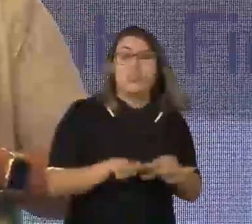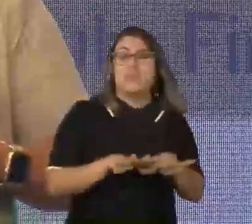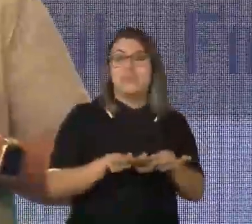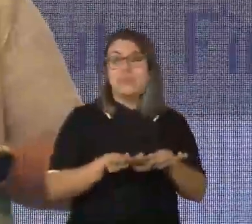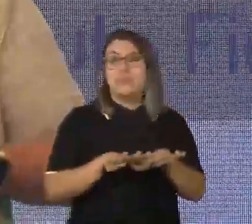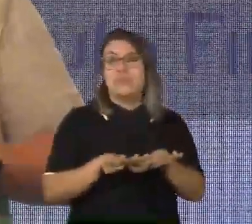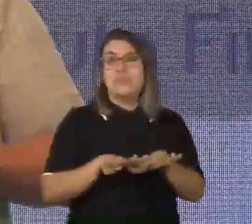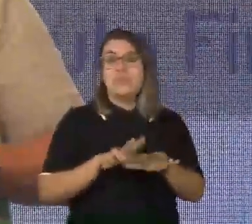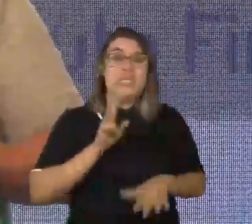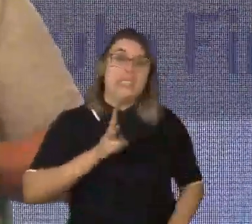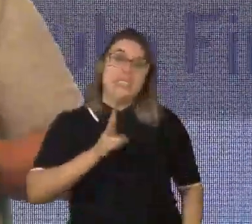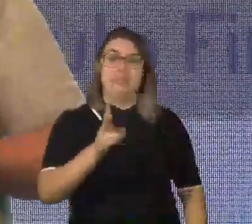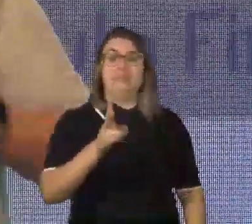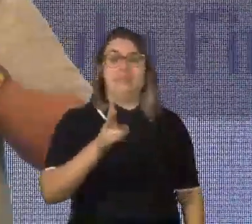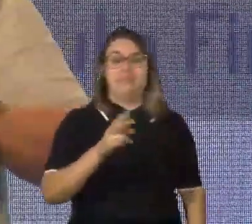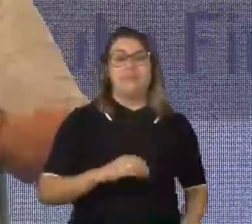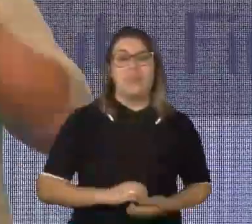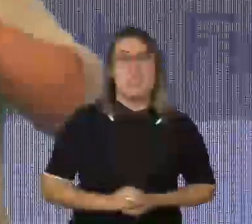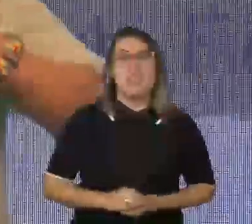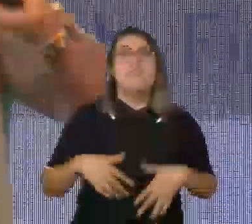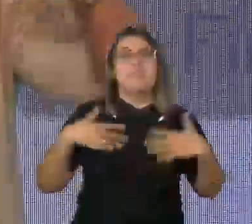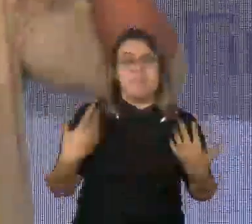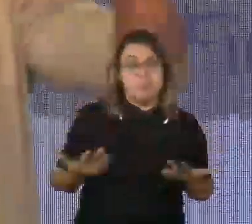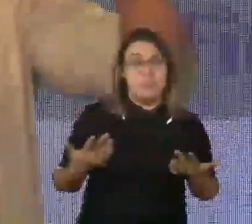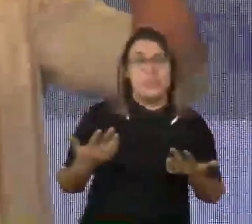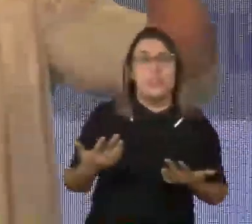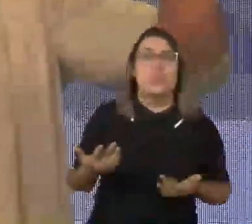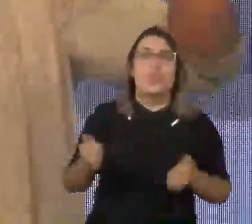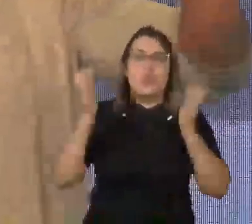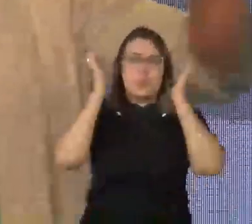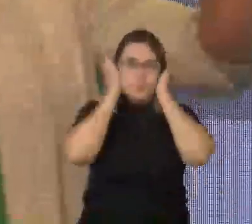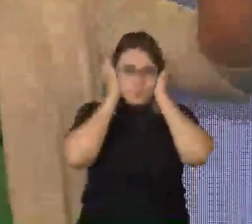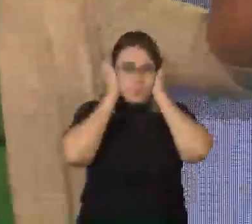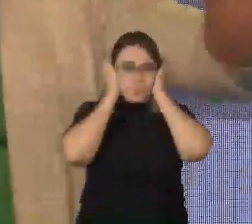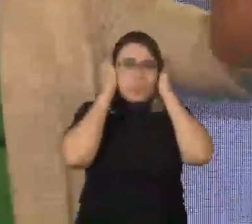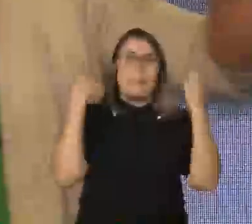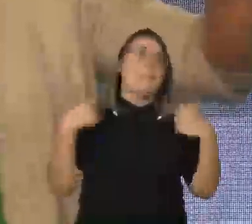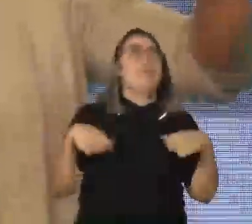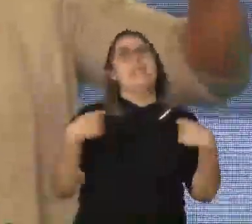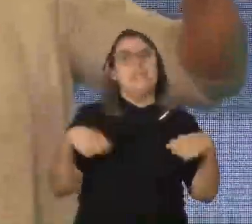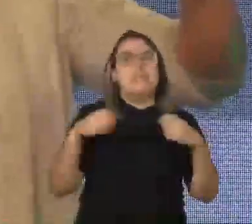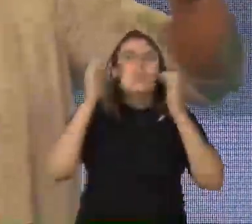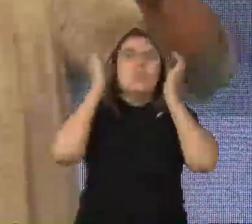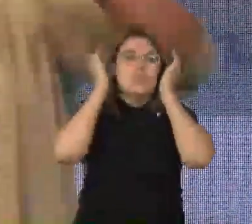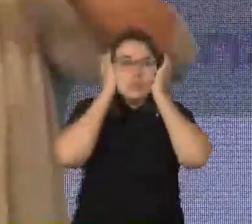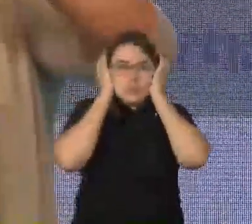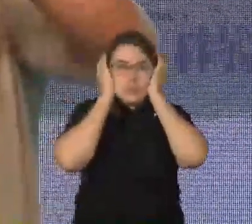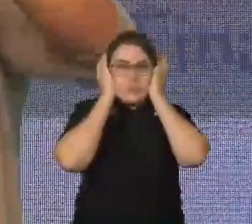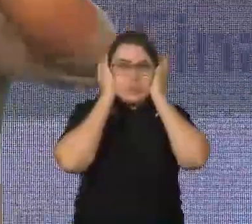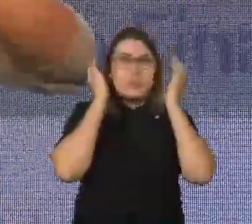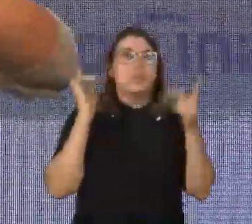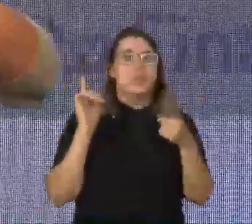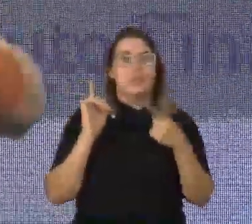escolar se faz necessária. Então, metodologia fônica, o primeiro pilar para o processo da alfabetização. Vamos